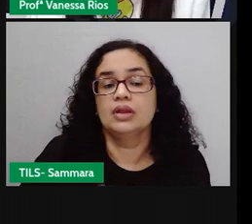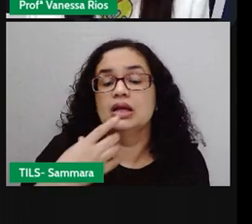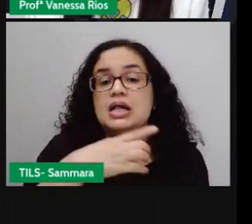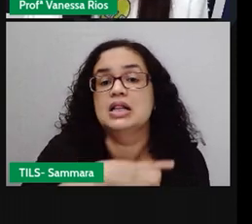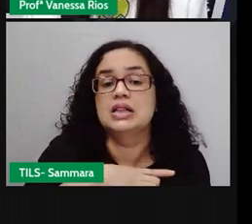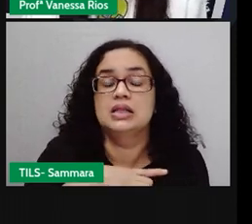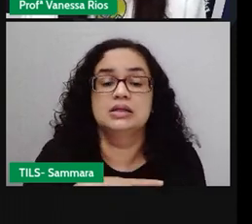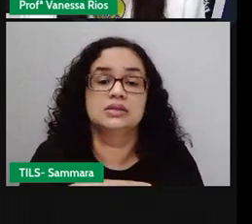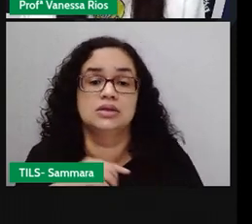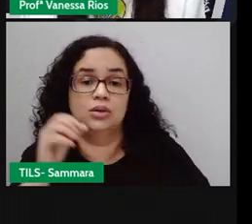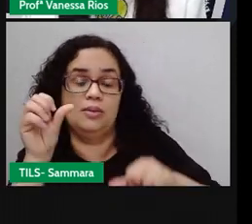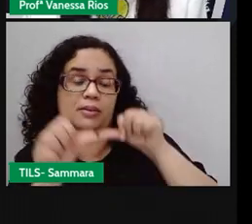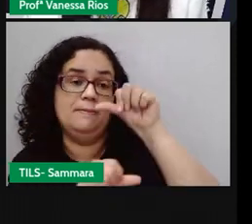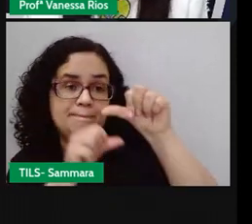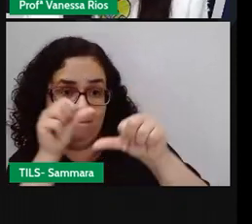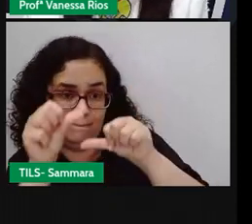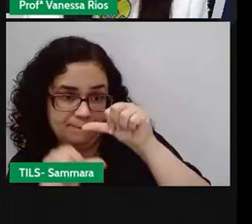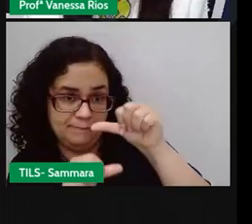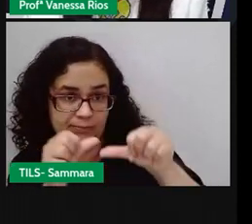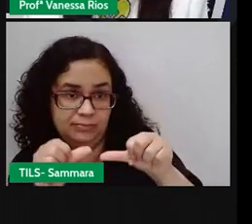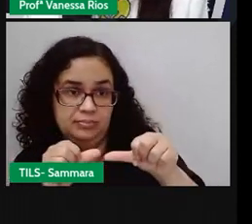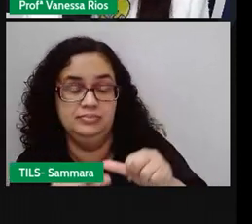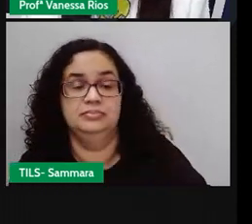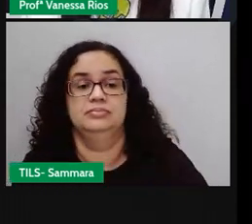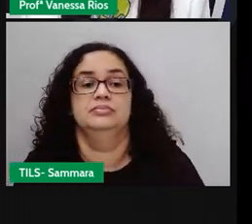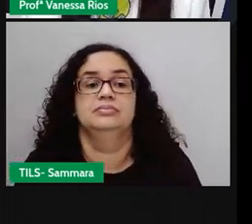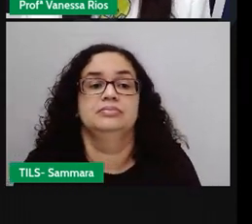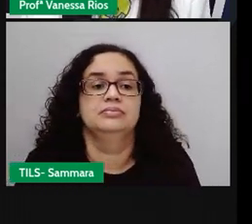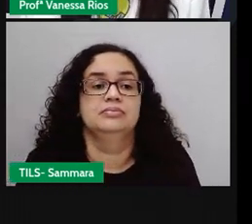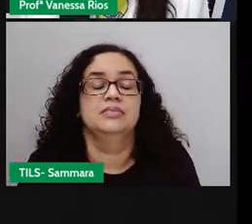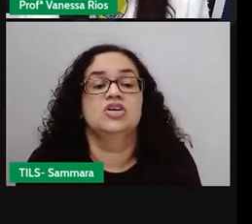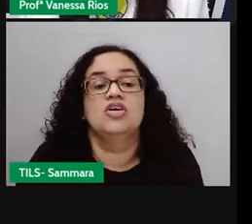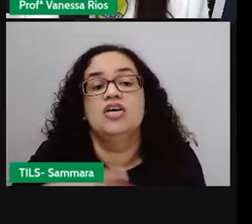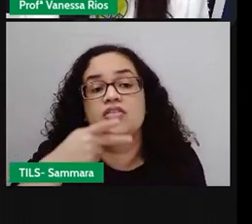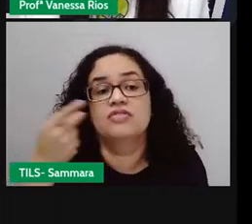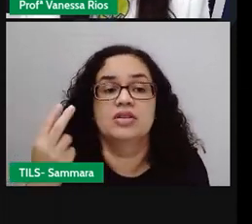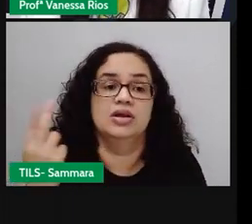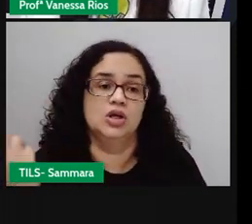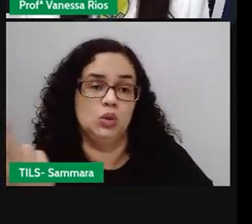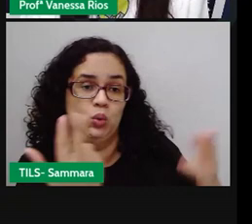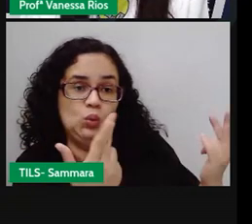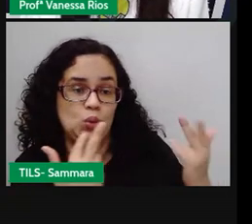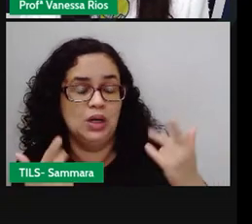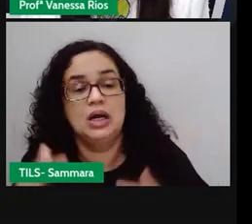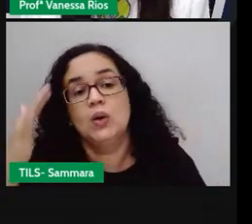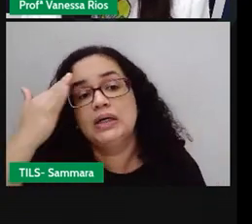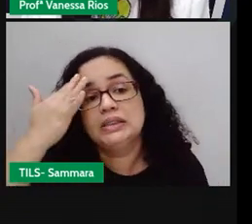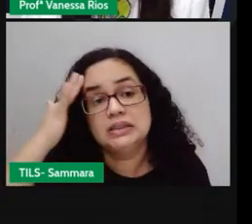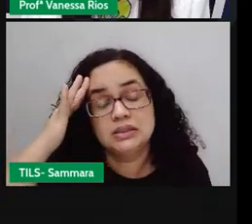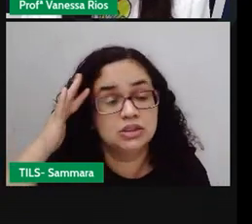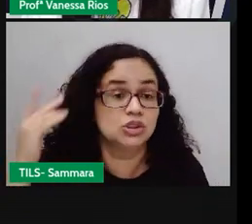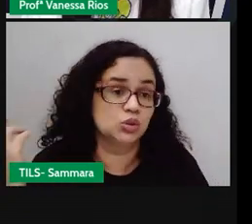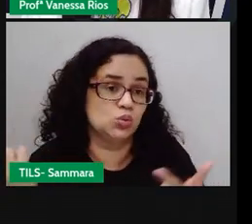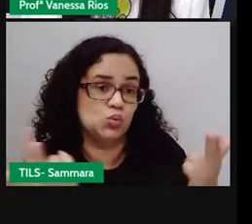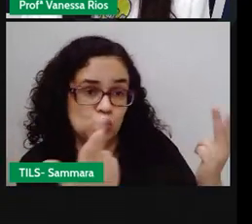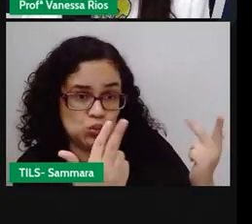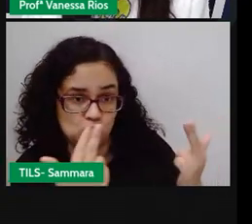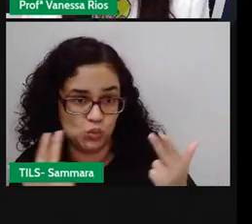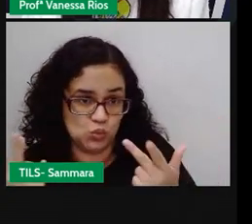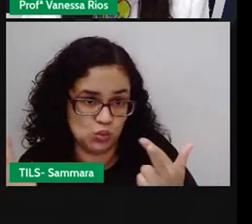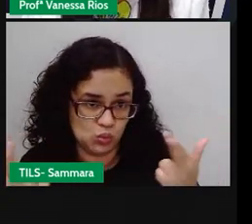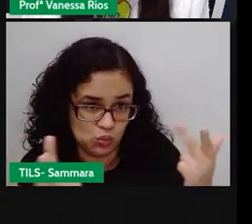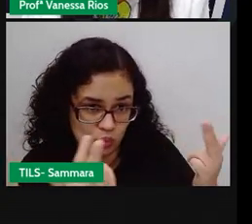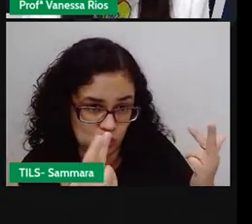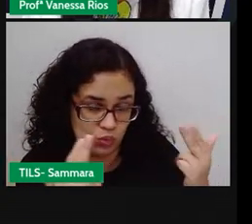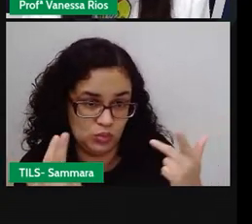aí algumas alterações, algumas mudanças. A fala vai ser a mesma, o entendimento tem que ser o mesmo, né? A mensagem